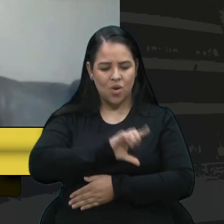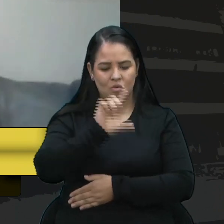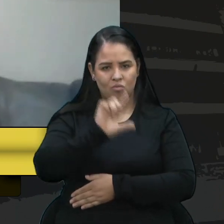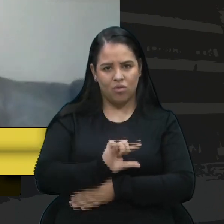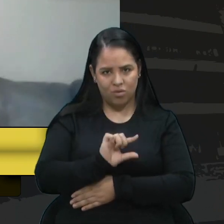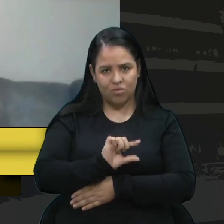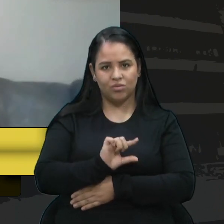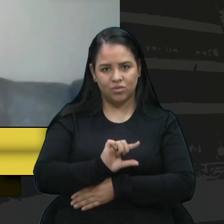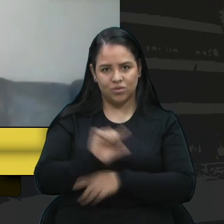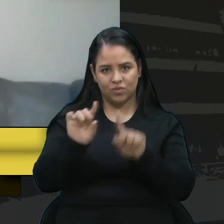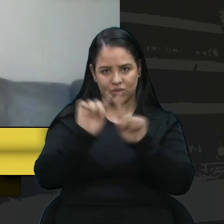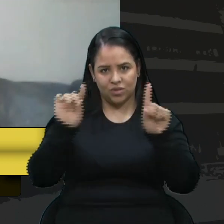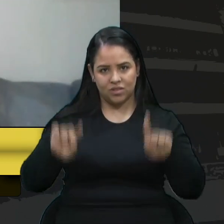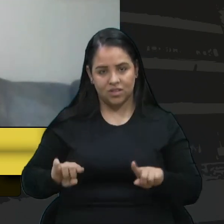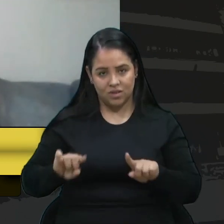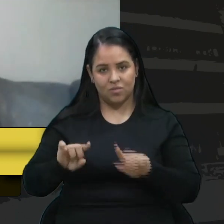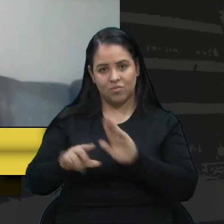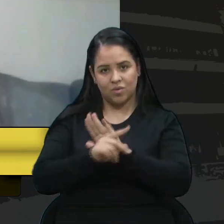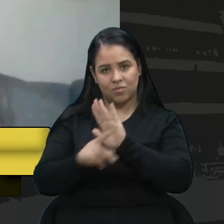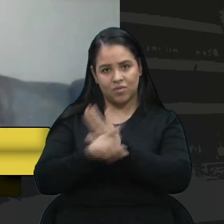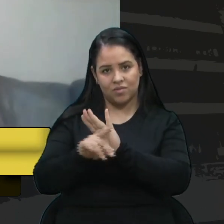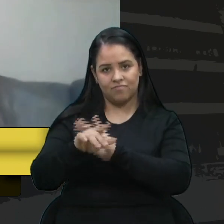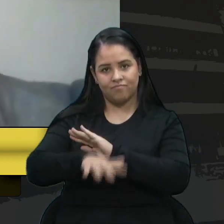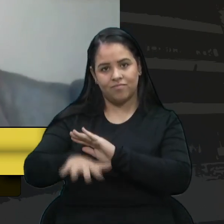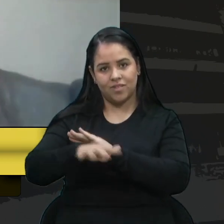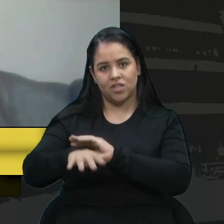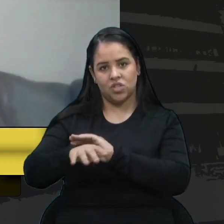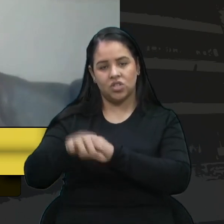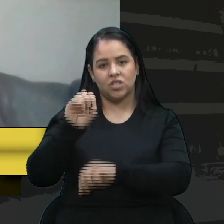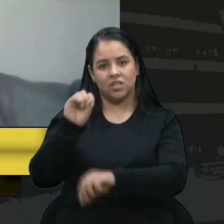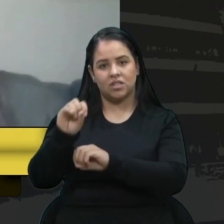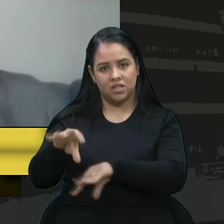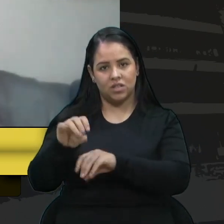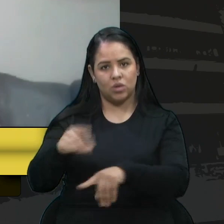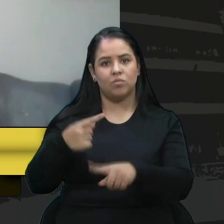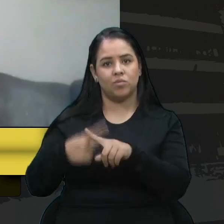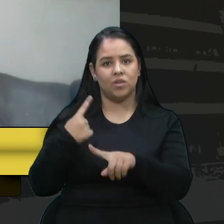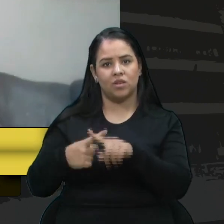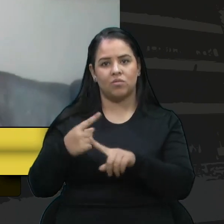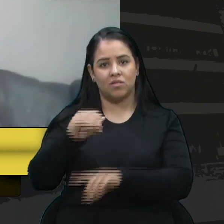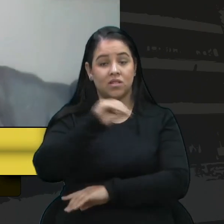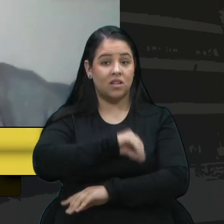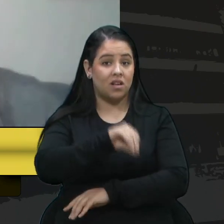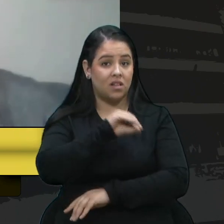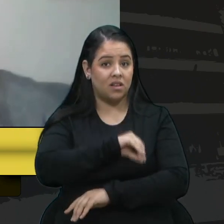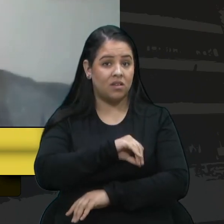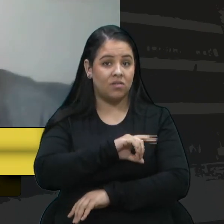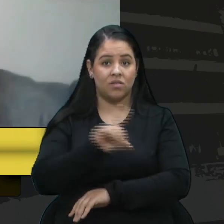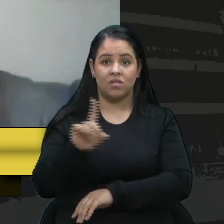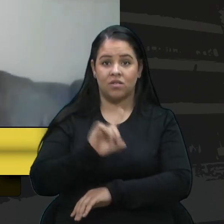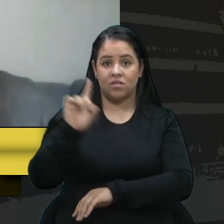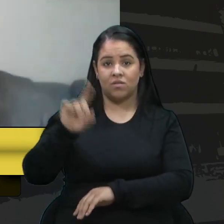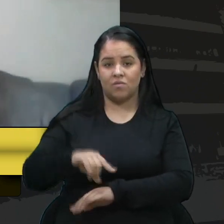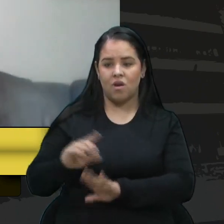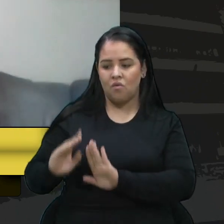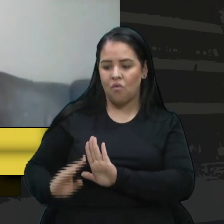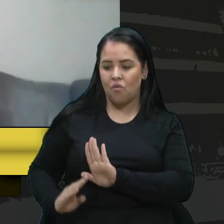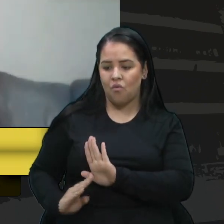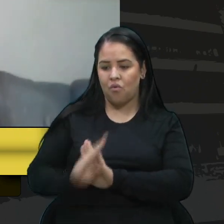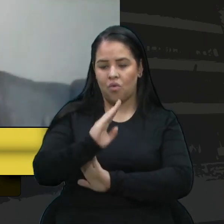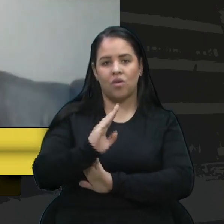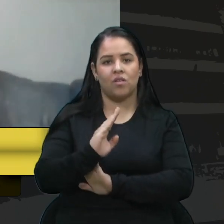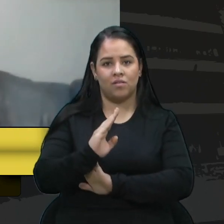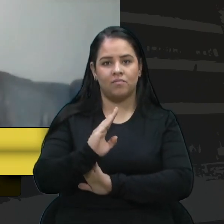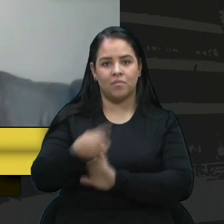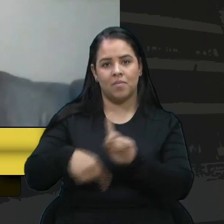funcionários da nossa educação. Por quê? Porque o reajuste salarial, ele não é um aumento de salário. E é